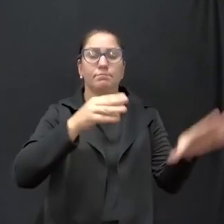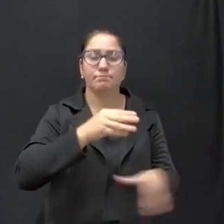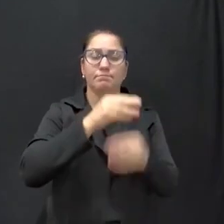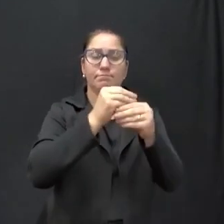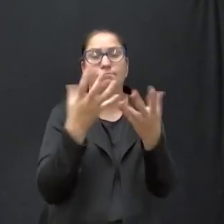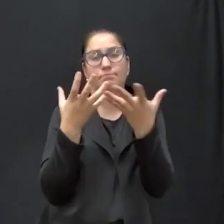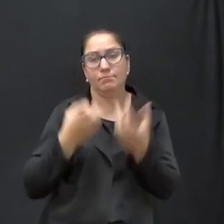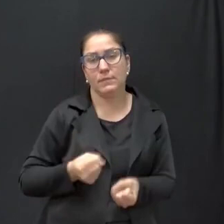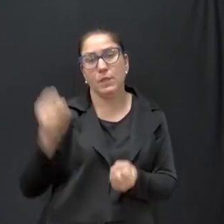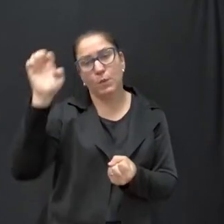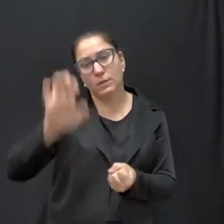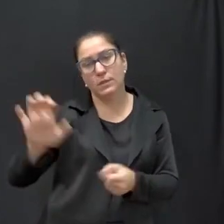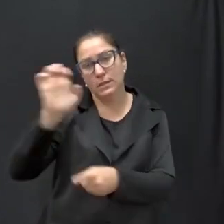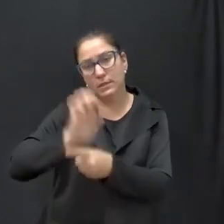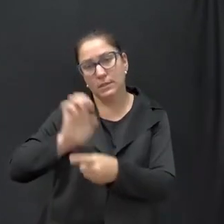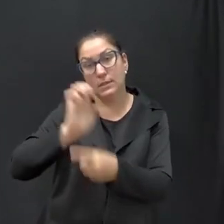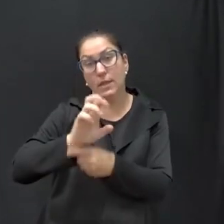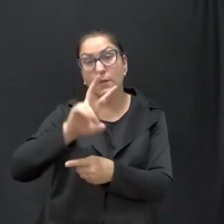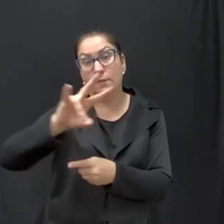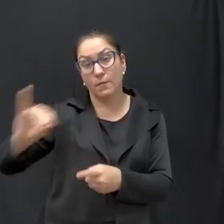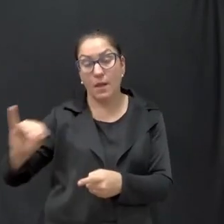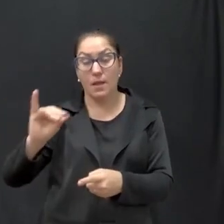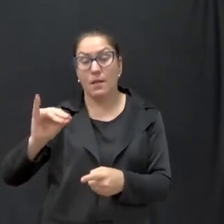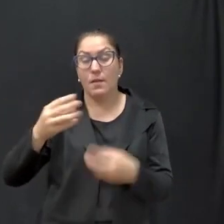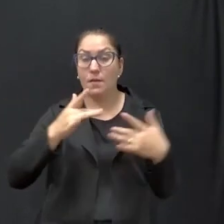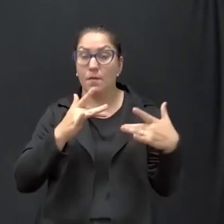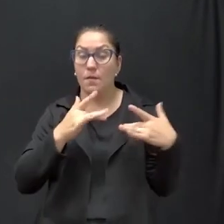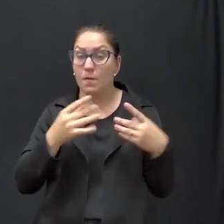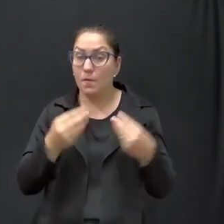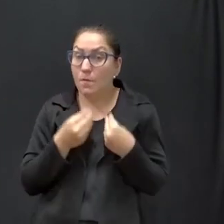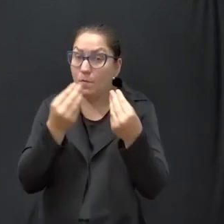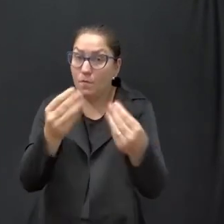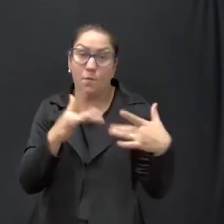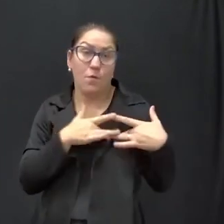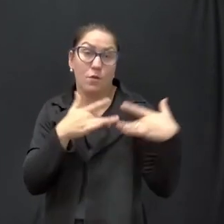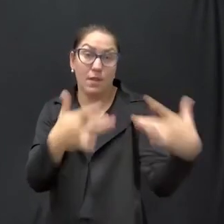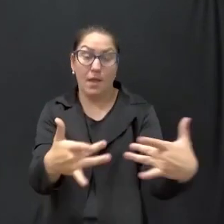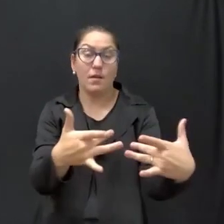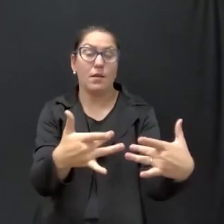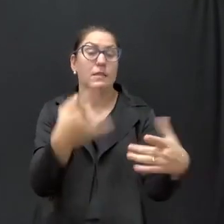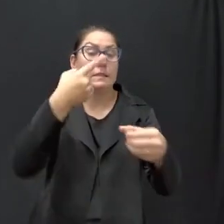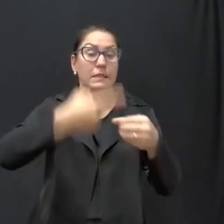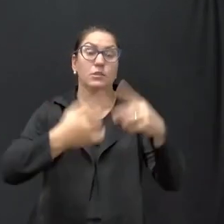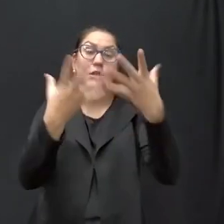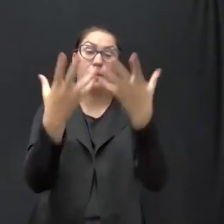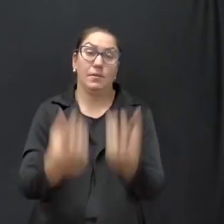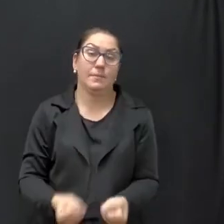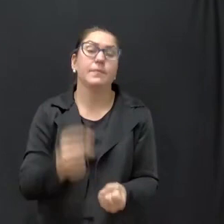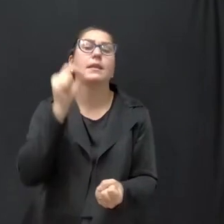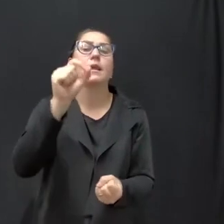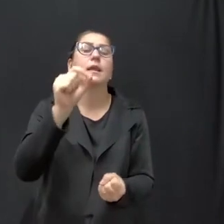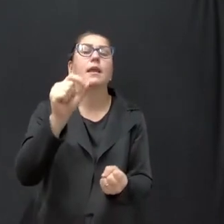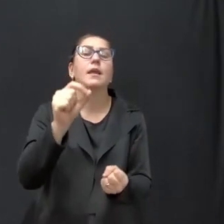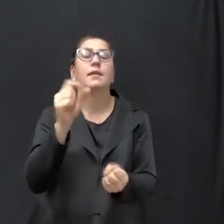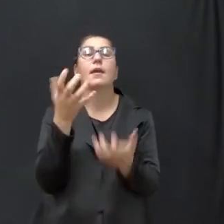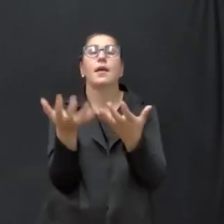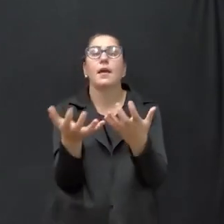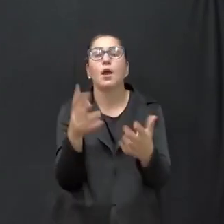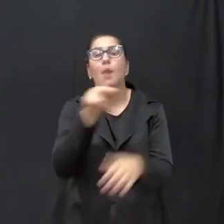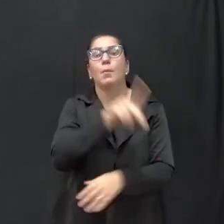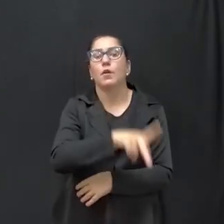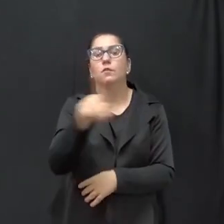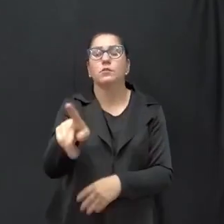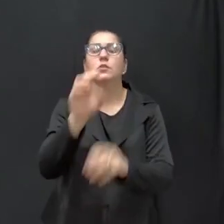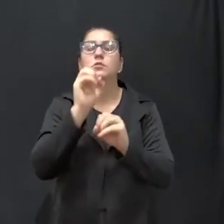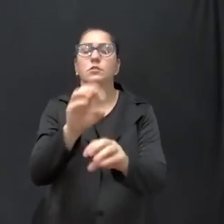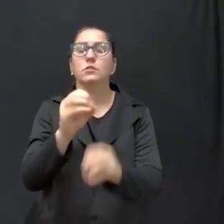município do Estado do Compromisso era voluntária. O município aderiu. Para quem se objetiva? Professores